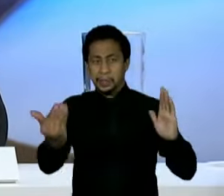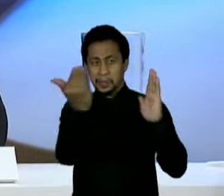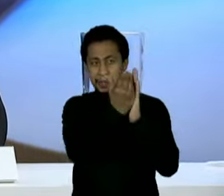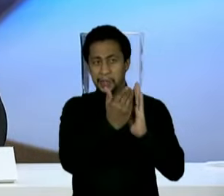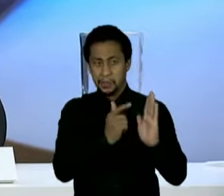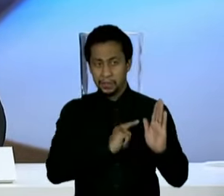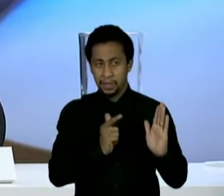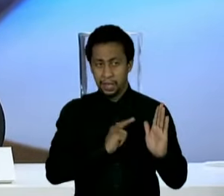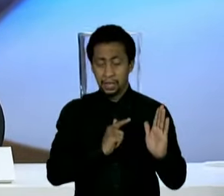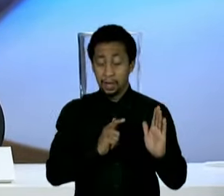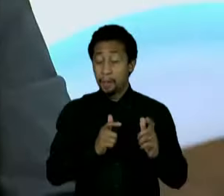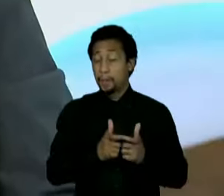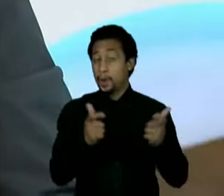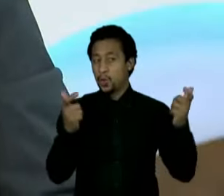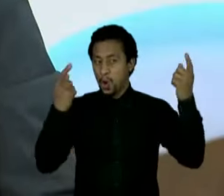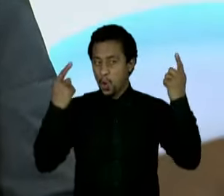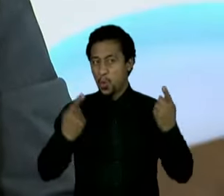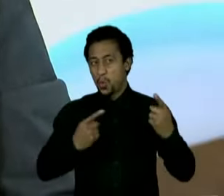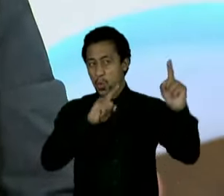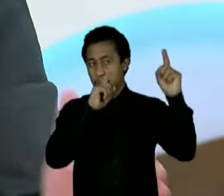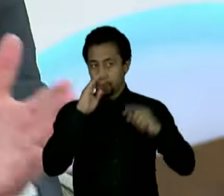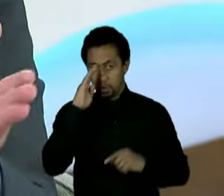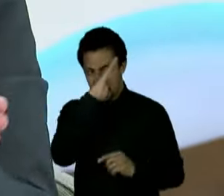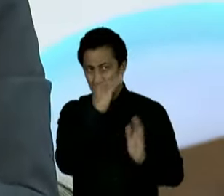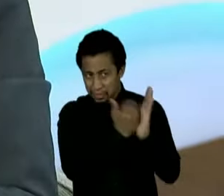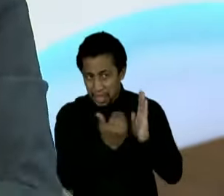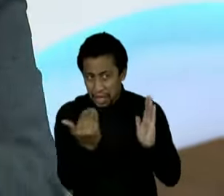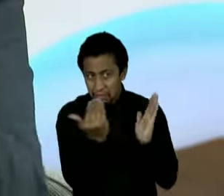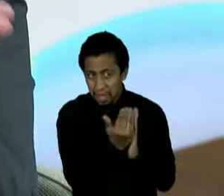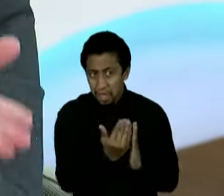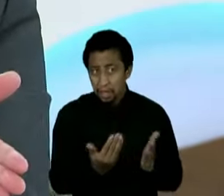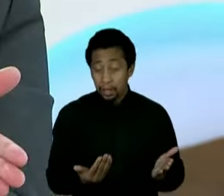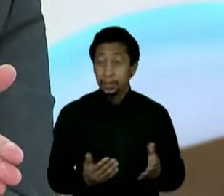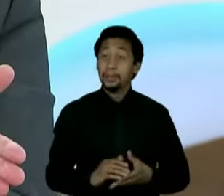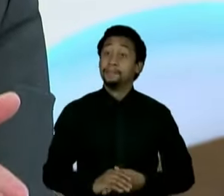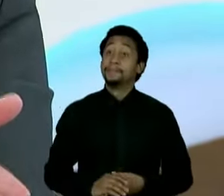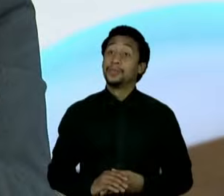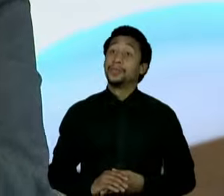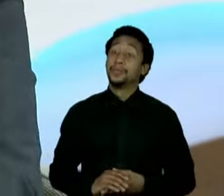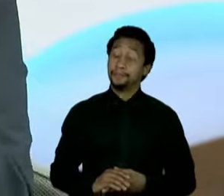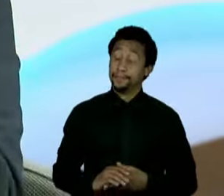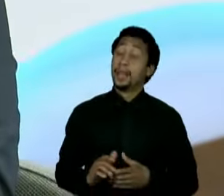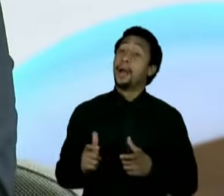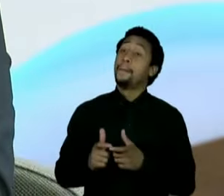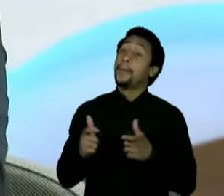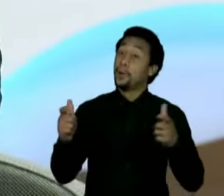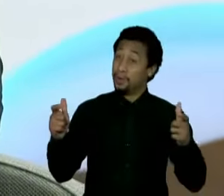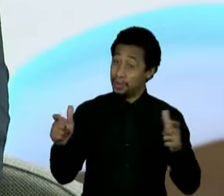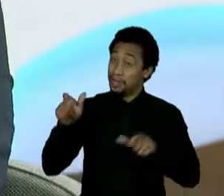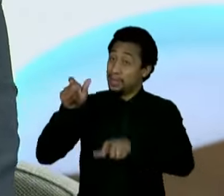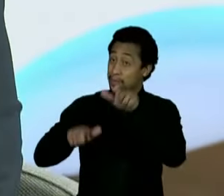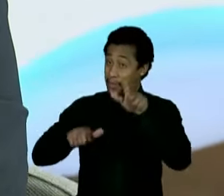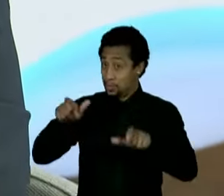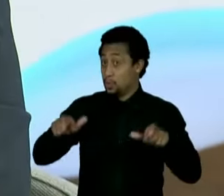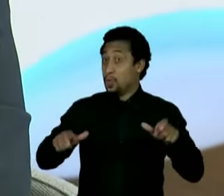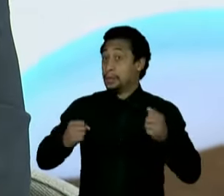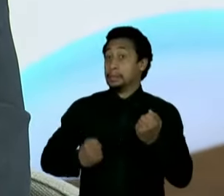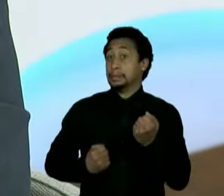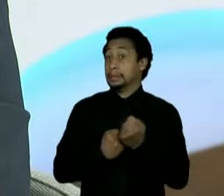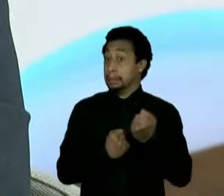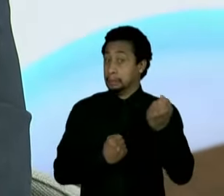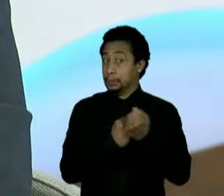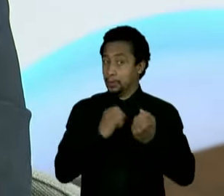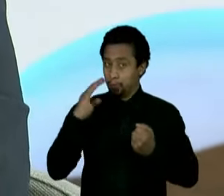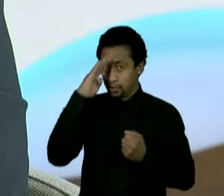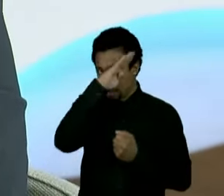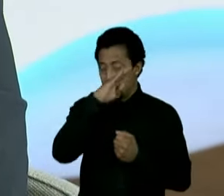presidente Bolsonaro? Na maioria das vezes, as pessoas que são do Bolsonaro exageram no comportamento. Esse final de semana, nós tivemos lá um